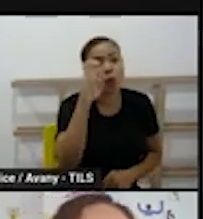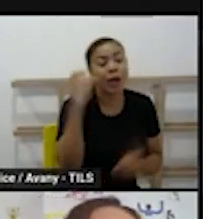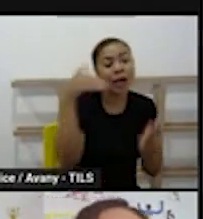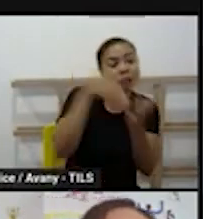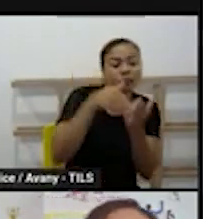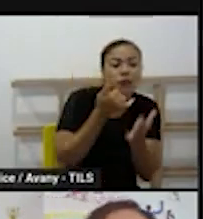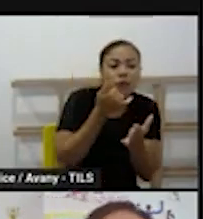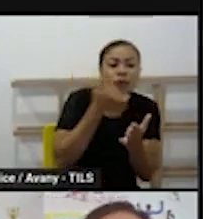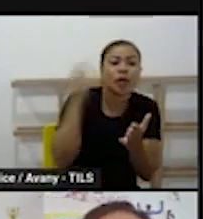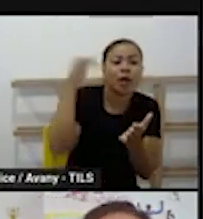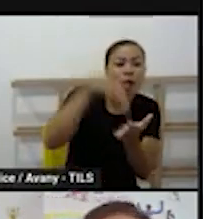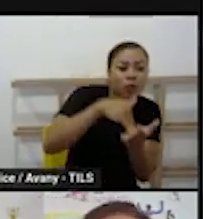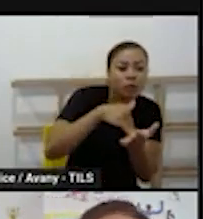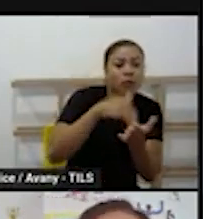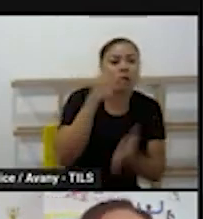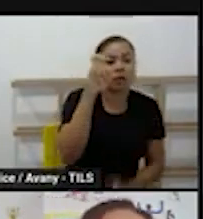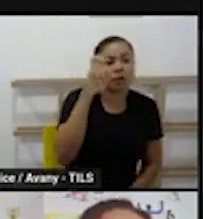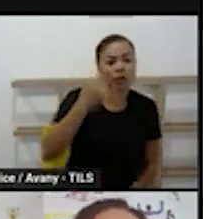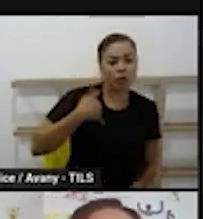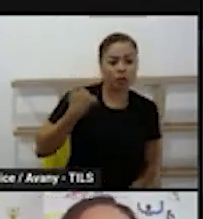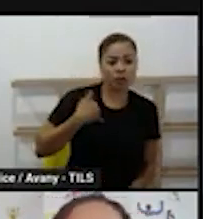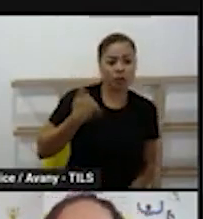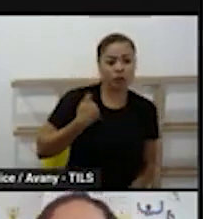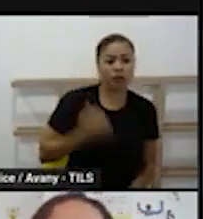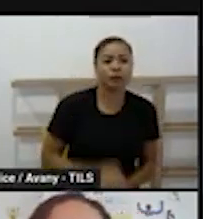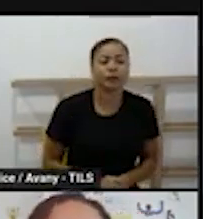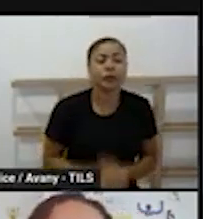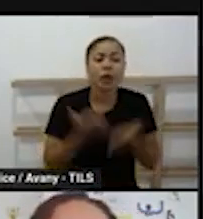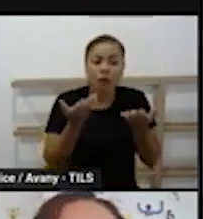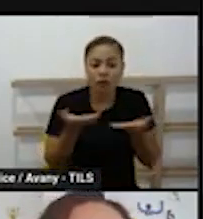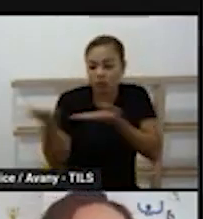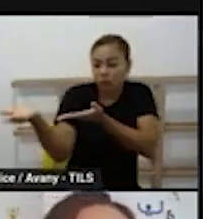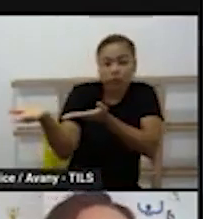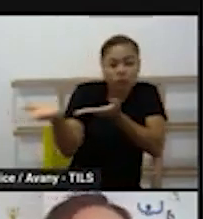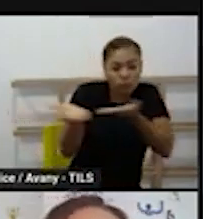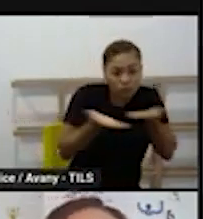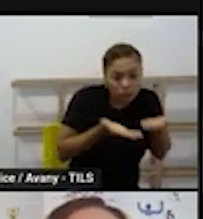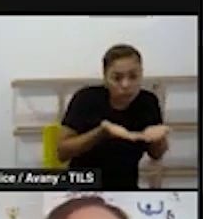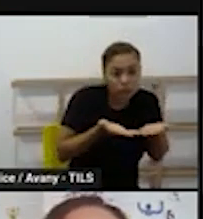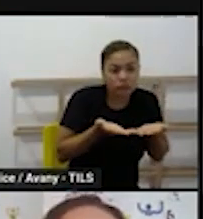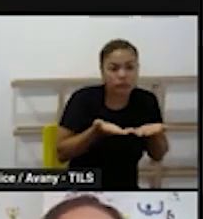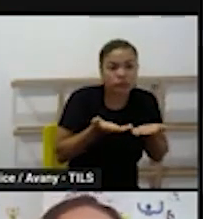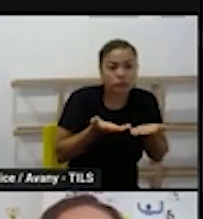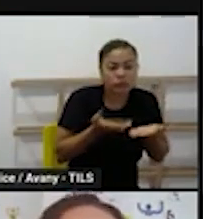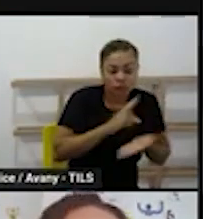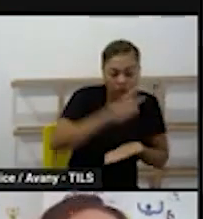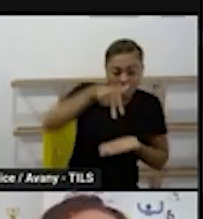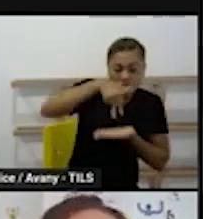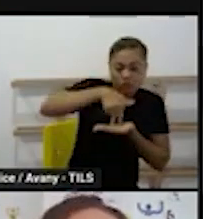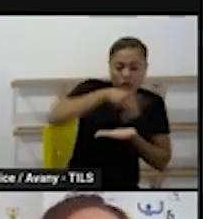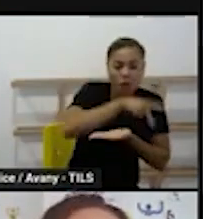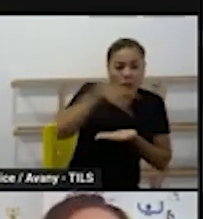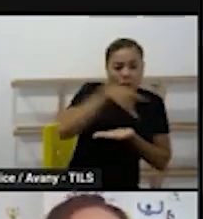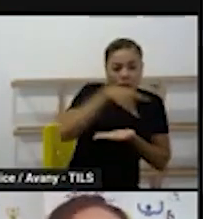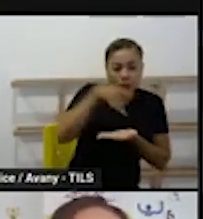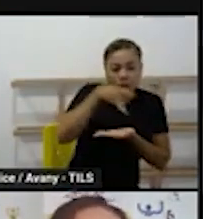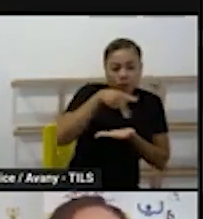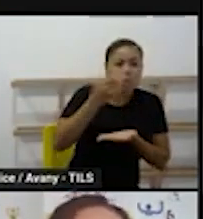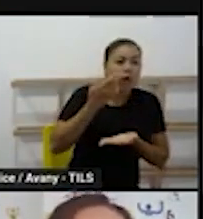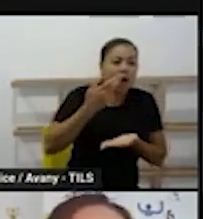ok então vamos lá acolhida como tempo de trabalho nós colocamos aqui a